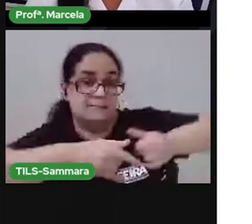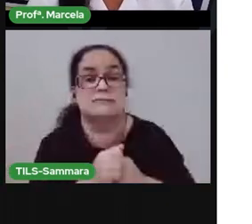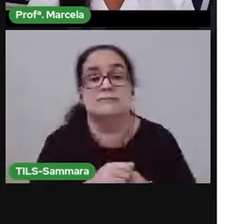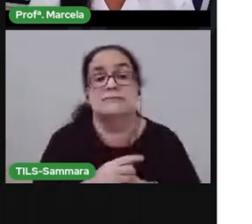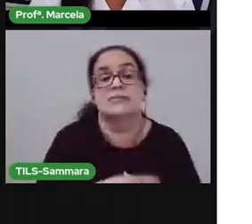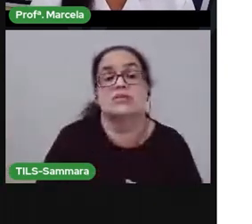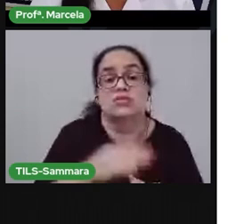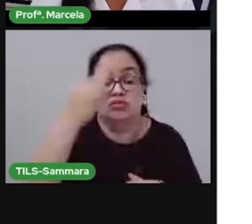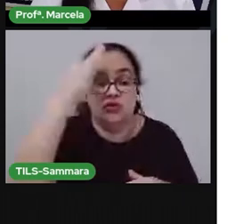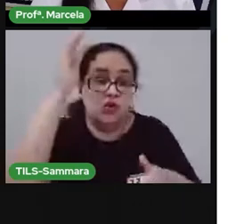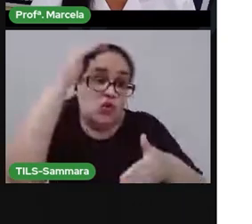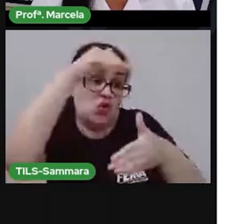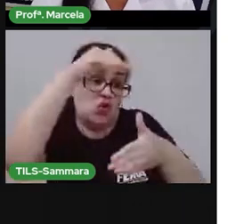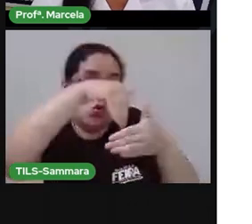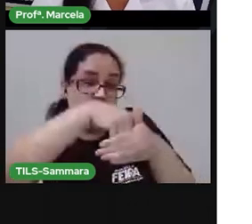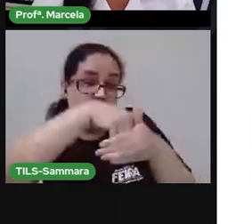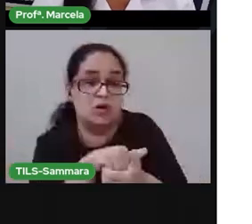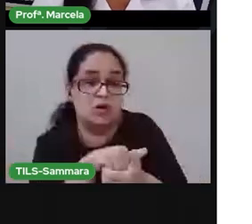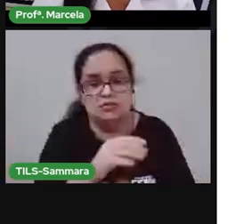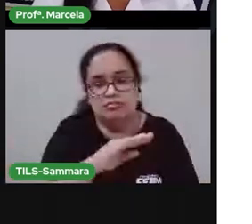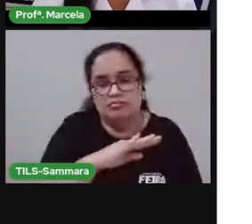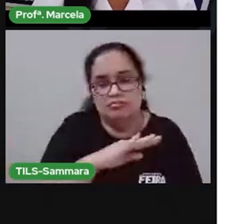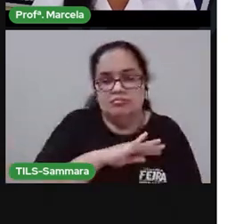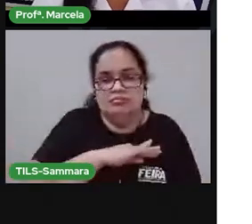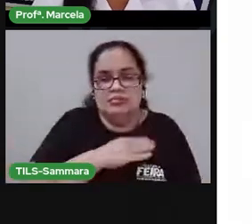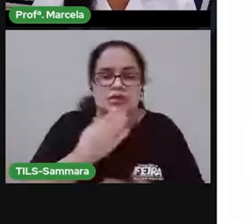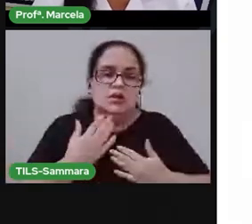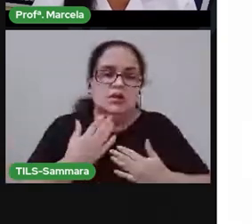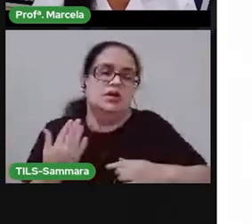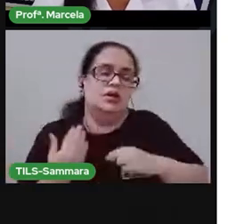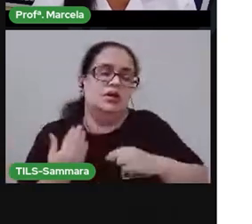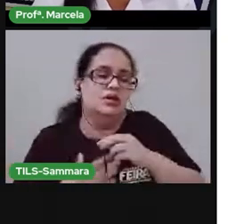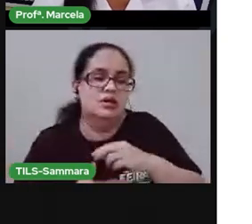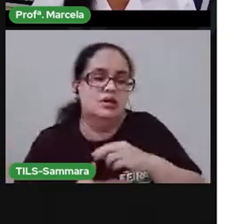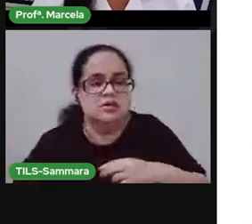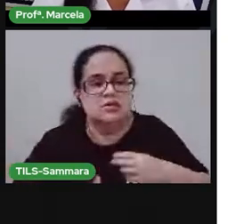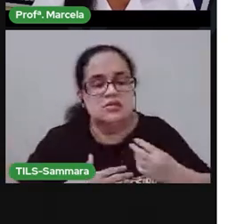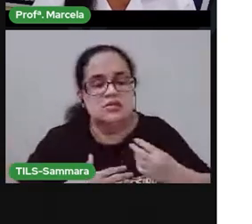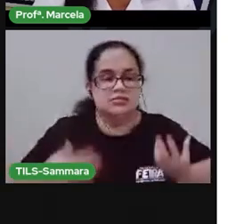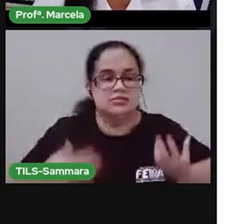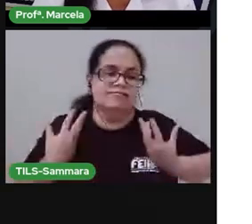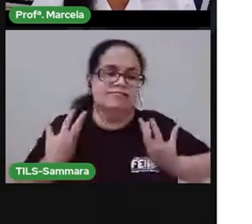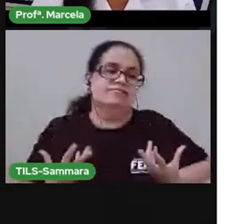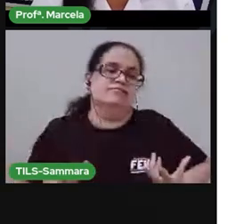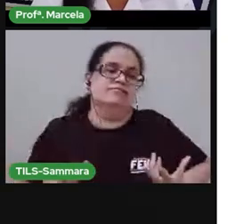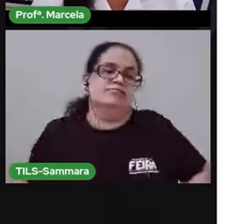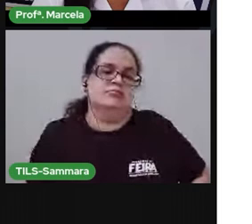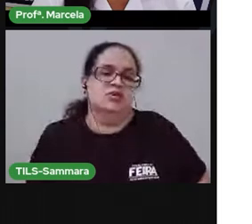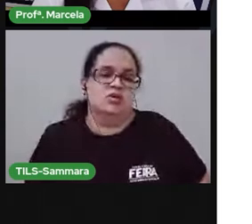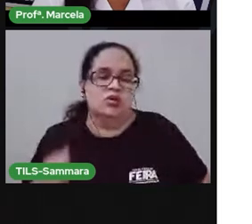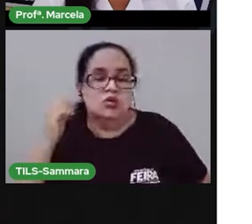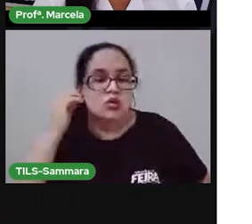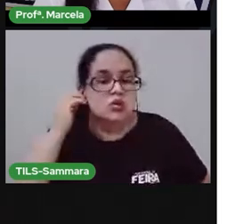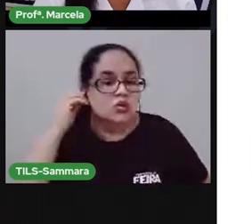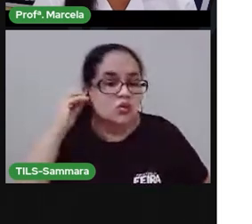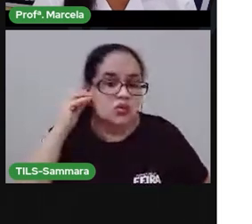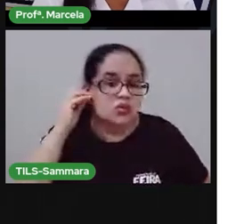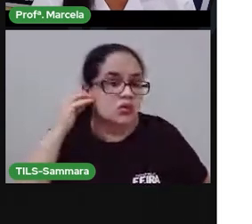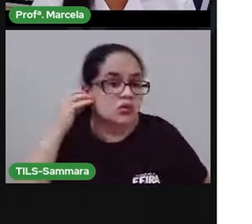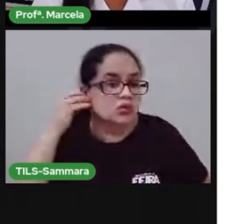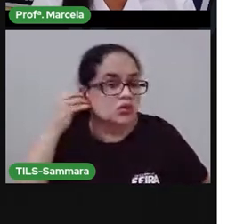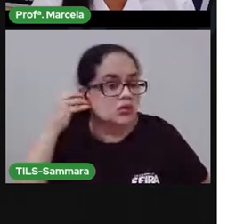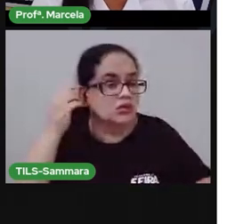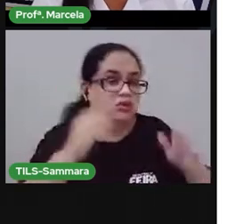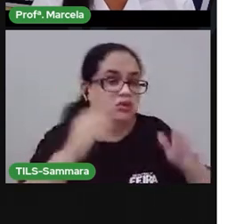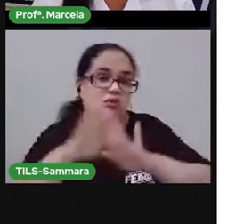Para no fim do dia, guardar o corpo, cansado, com carinho, com cuidado. Porque o corpo é a casa